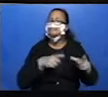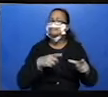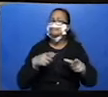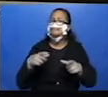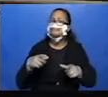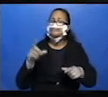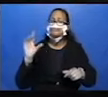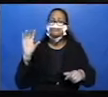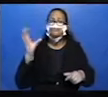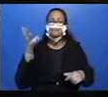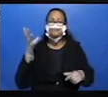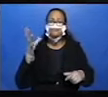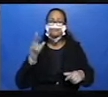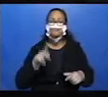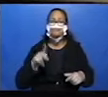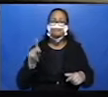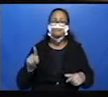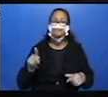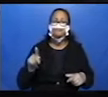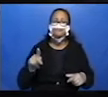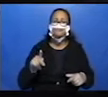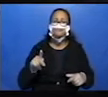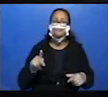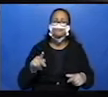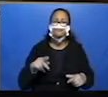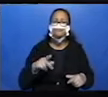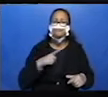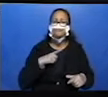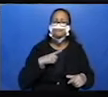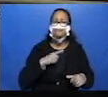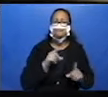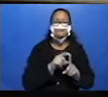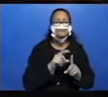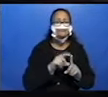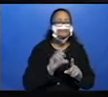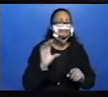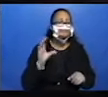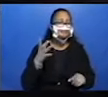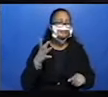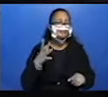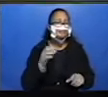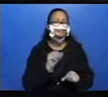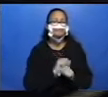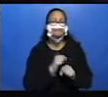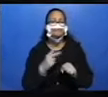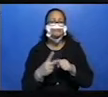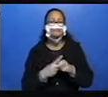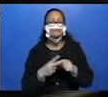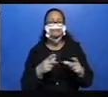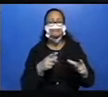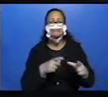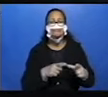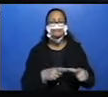professora? Se você achar uma palavra que explique onde aconteceu, é um advérbio de lugar.